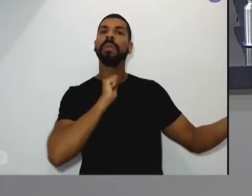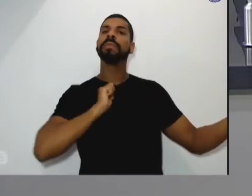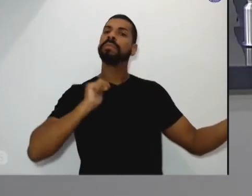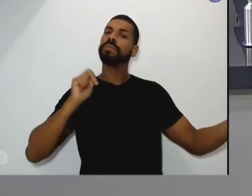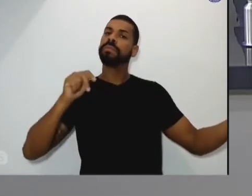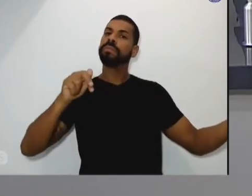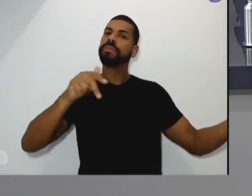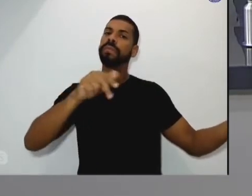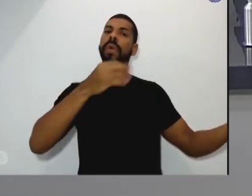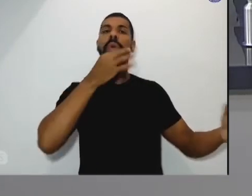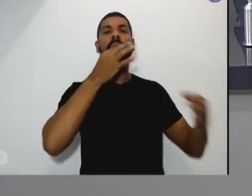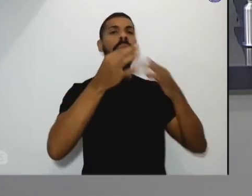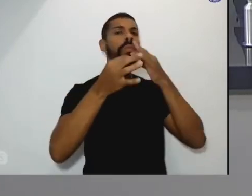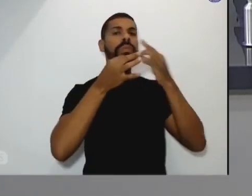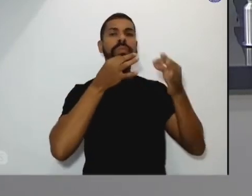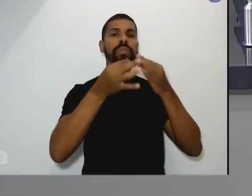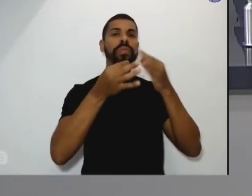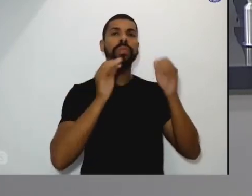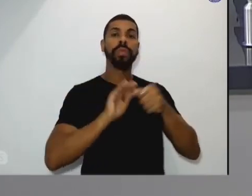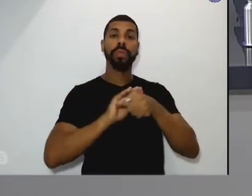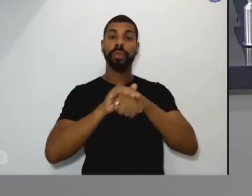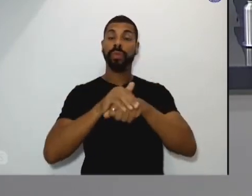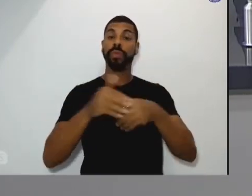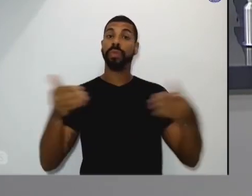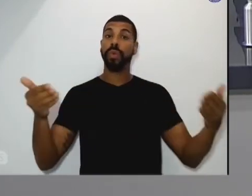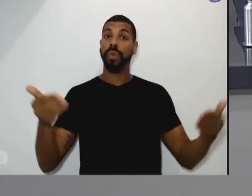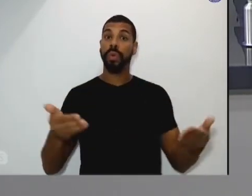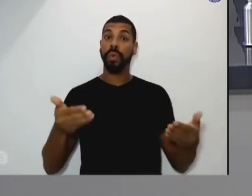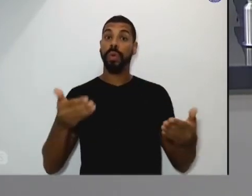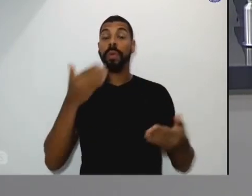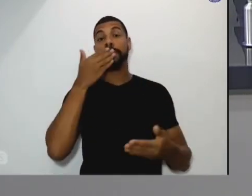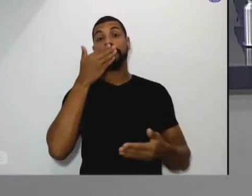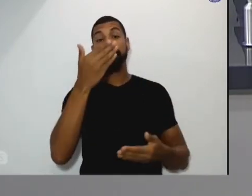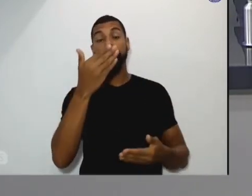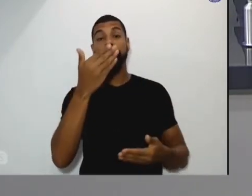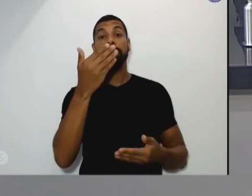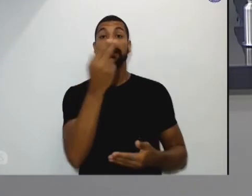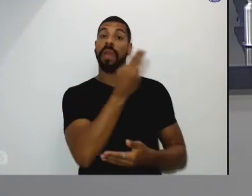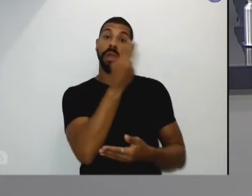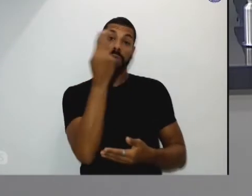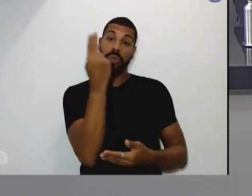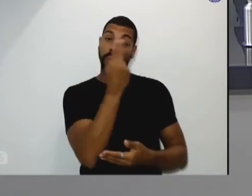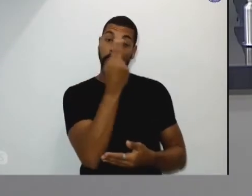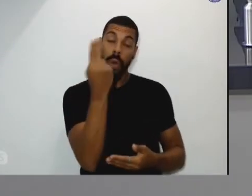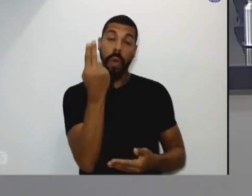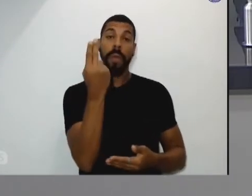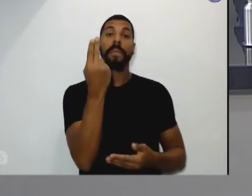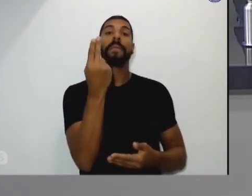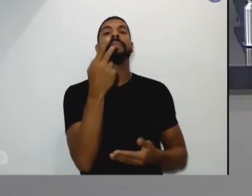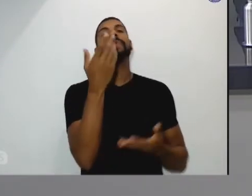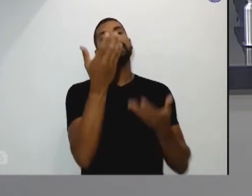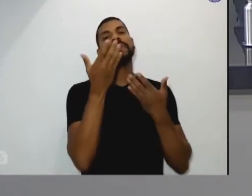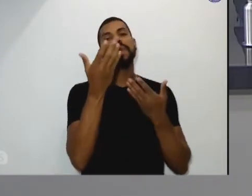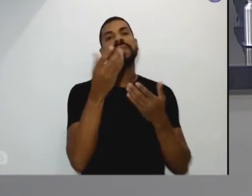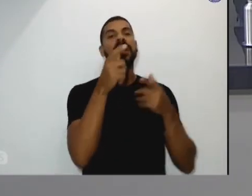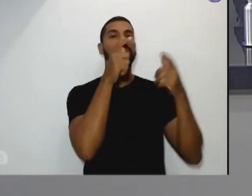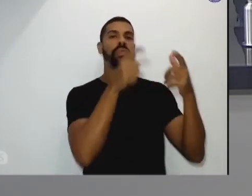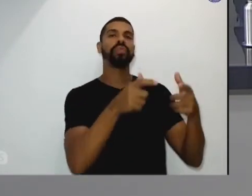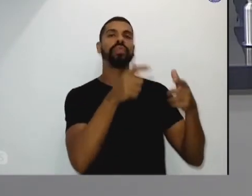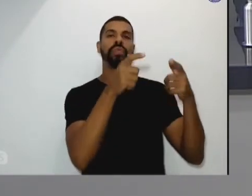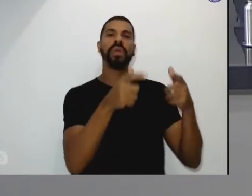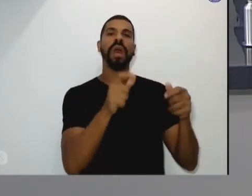comentário sobre a noite de hoje gostaria que se identificasse falasse o seu nome se quiser dizer de onde é ou que está